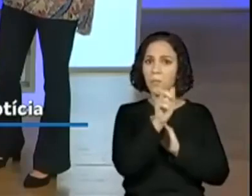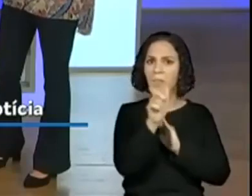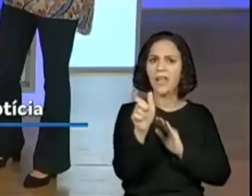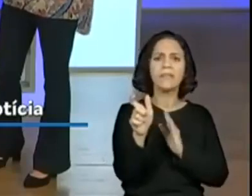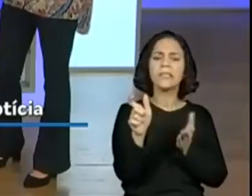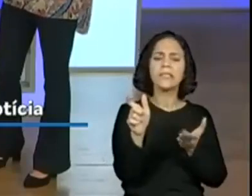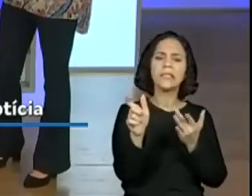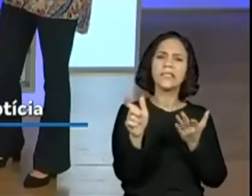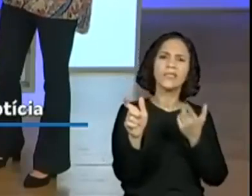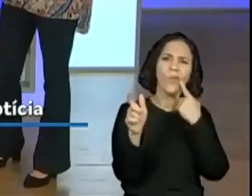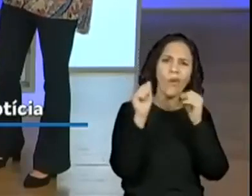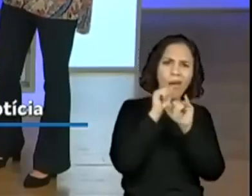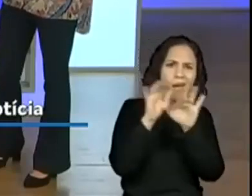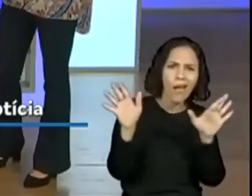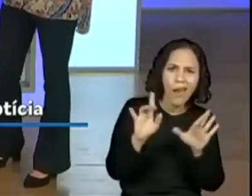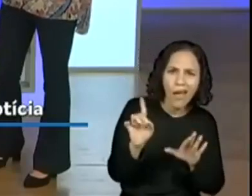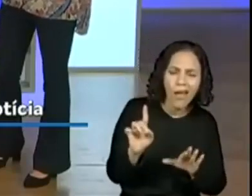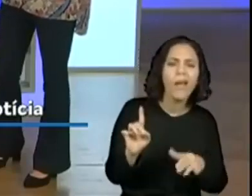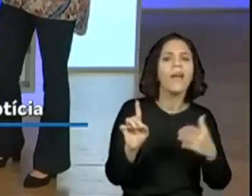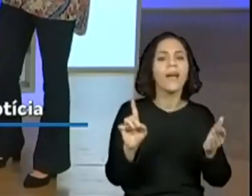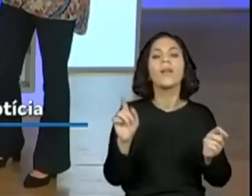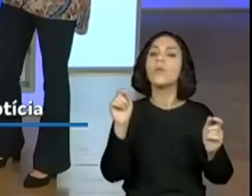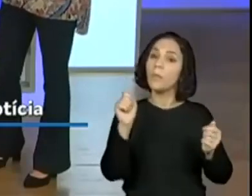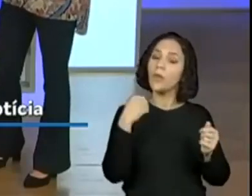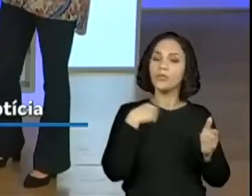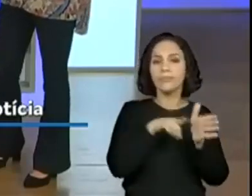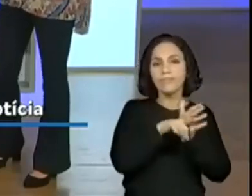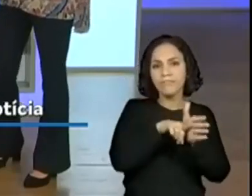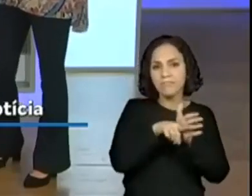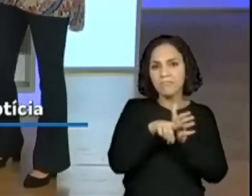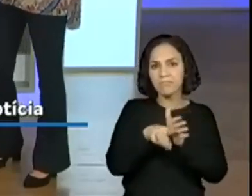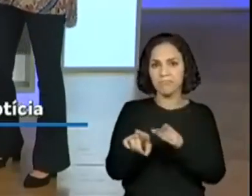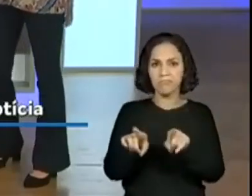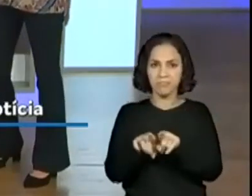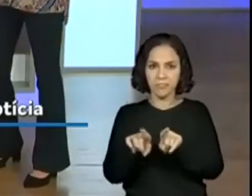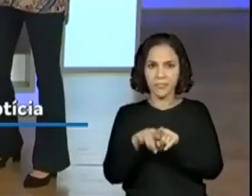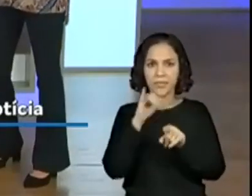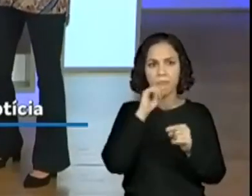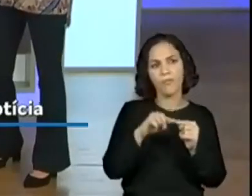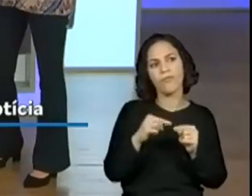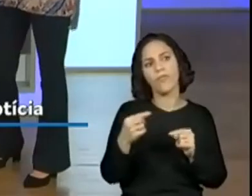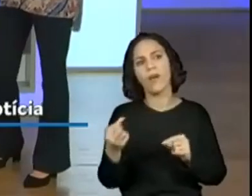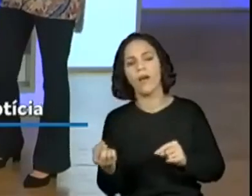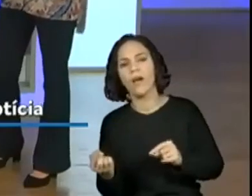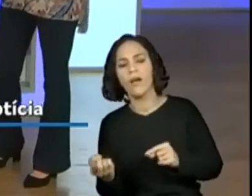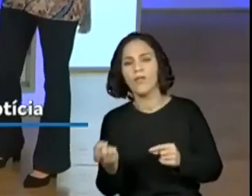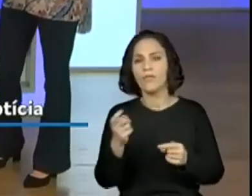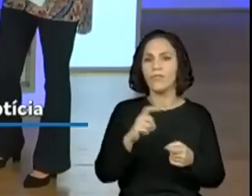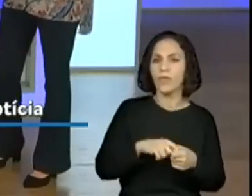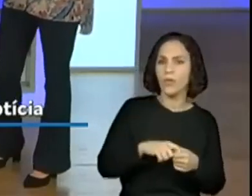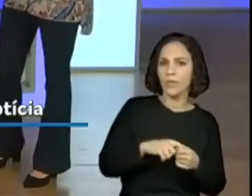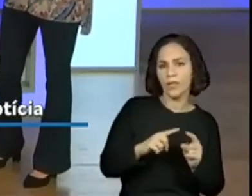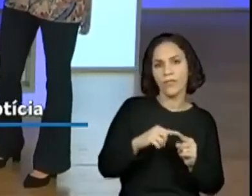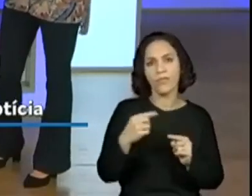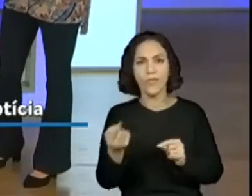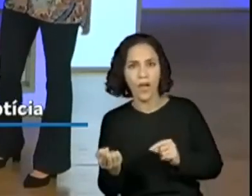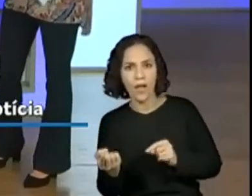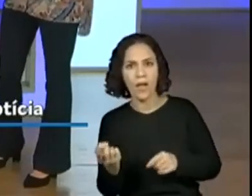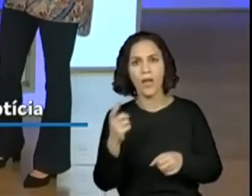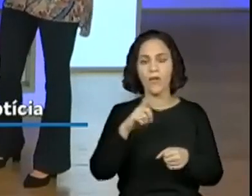que ficou para trás, que nós não tenhamos conhecimento... Esse movimento de voltar ao texto, né, o tempo todo é